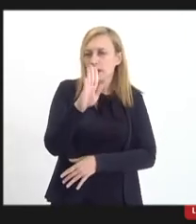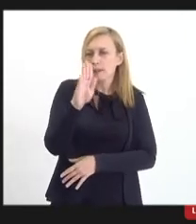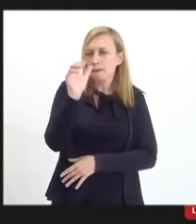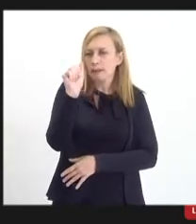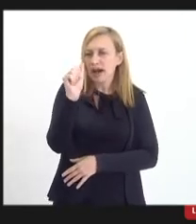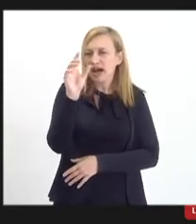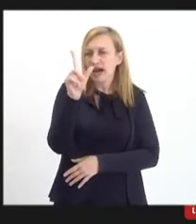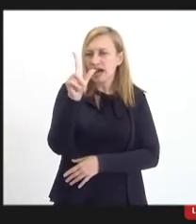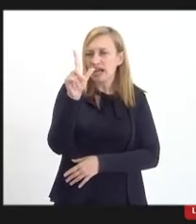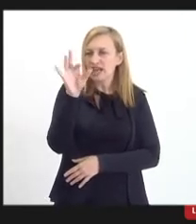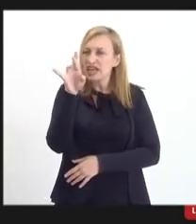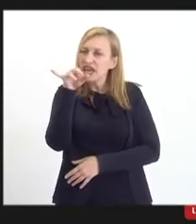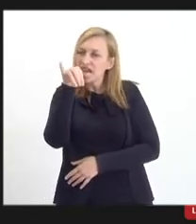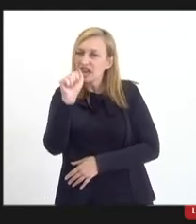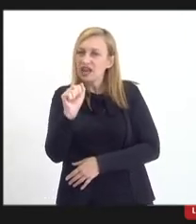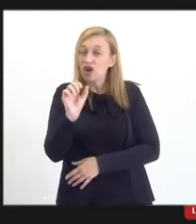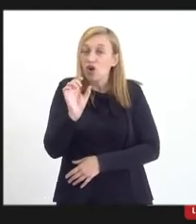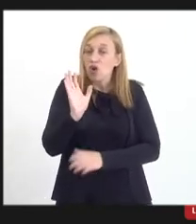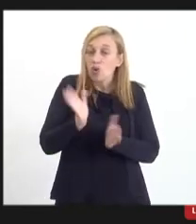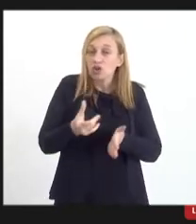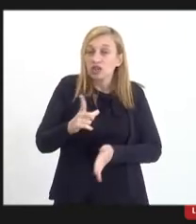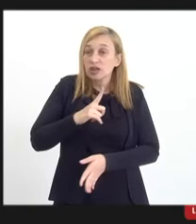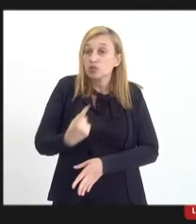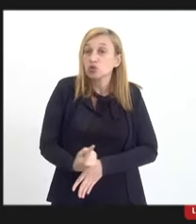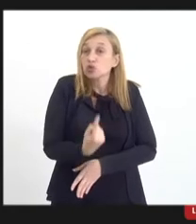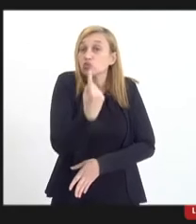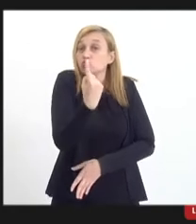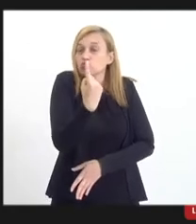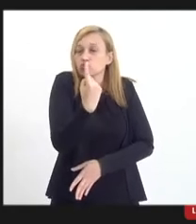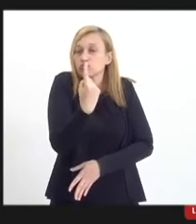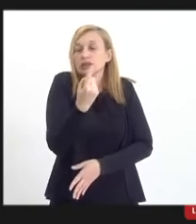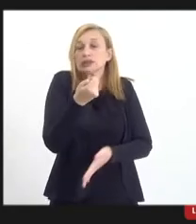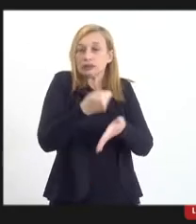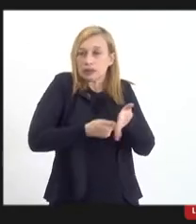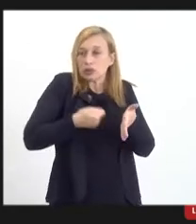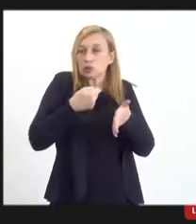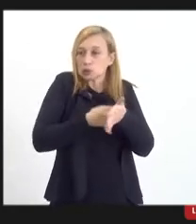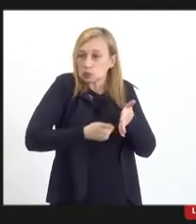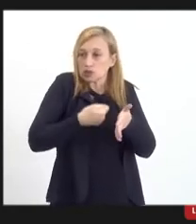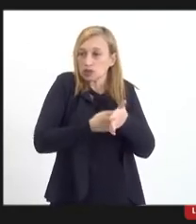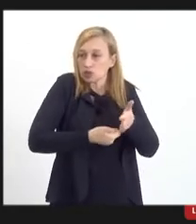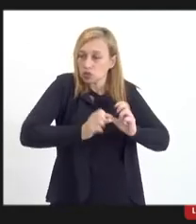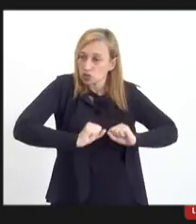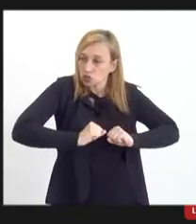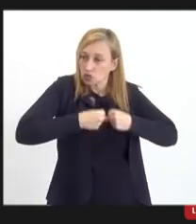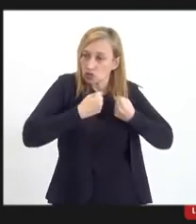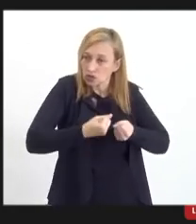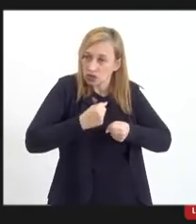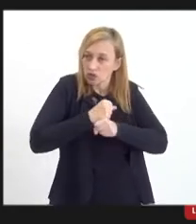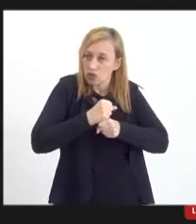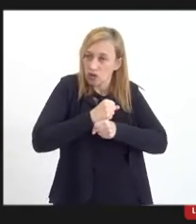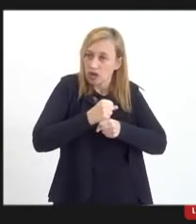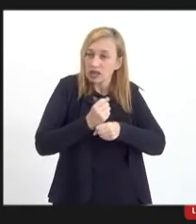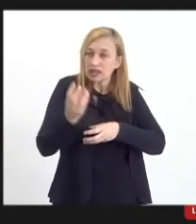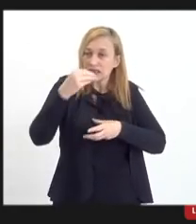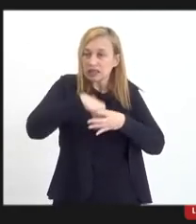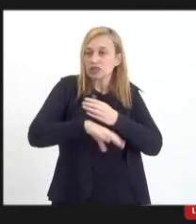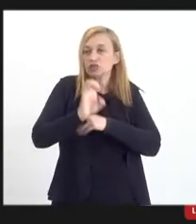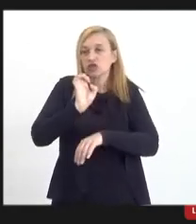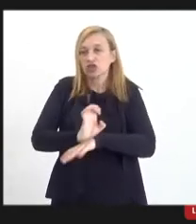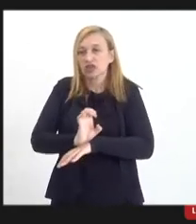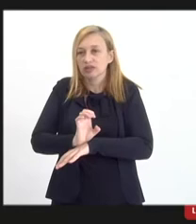e esse um está lutando bravamente há alguns anos e fica dentro do nosso estado.